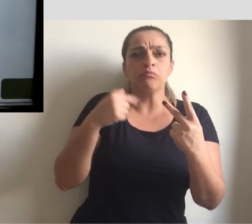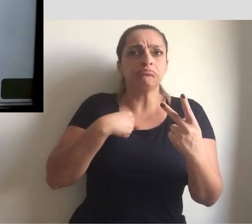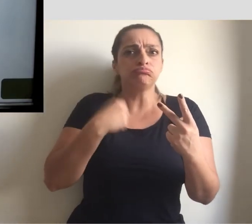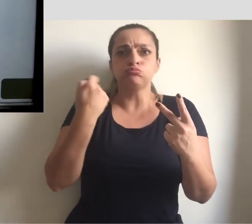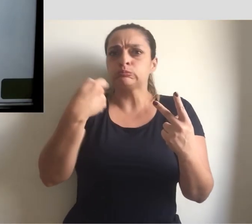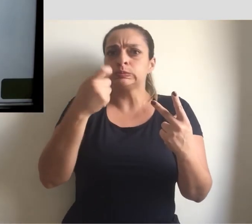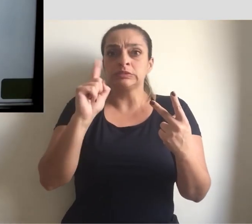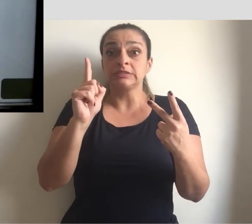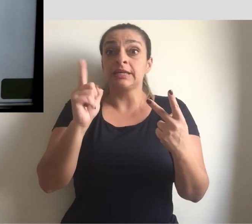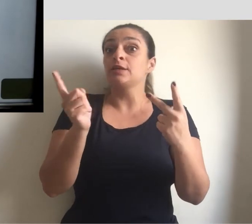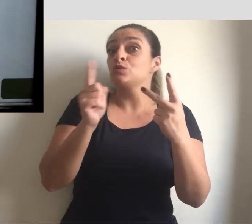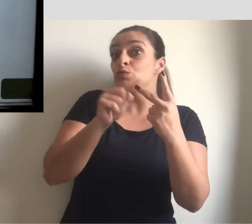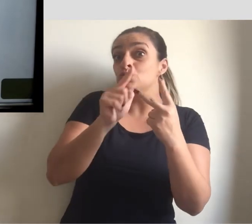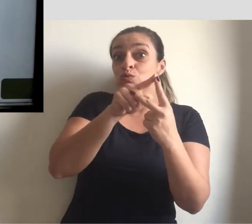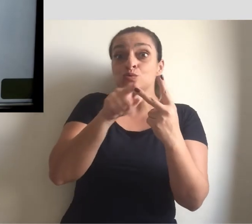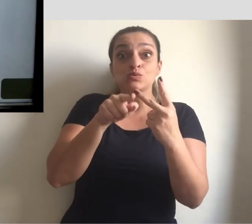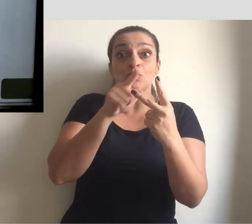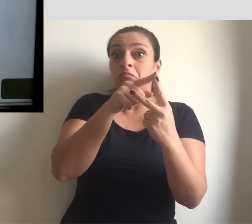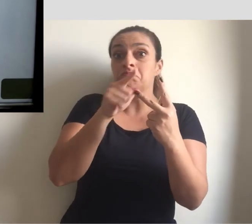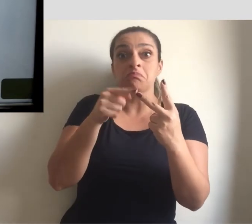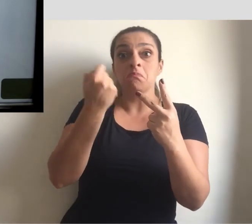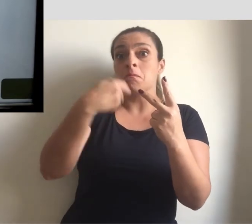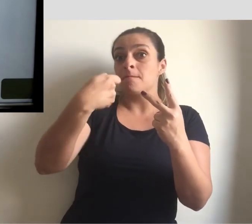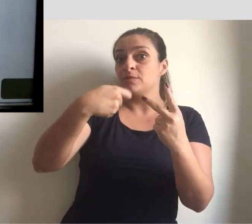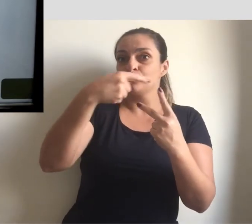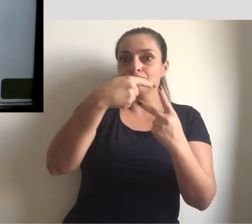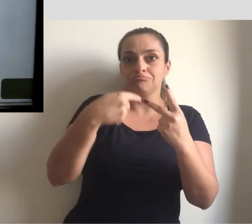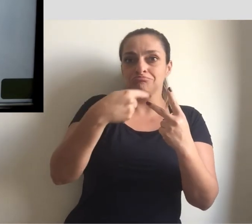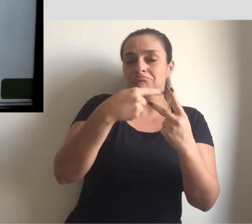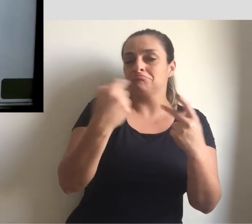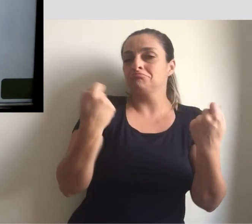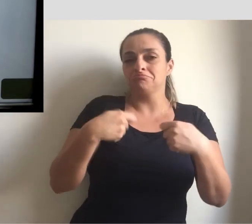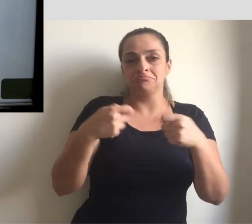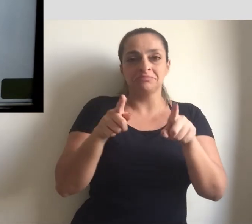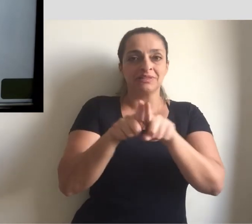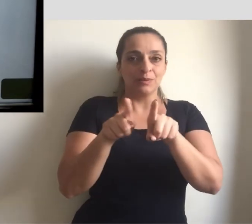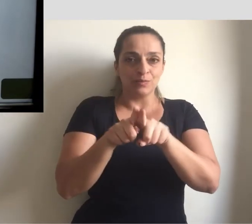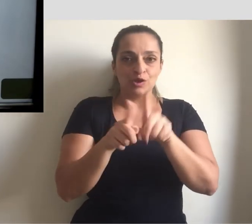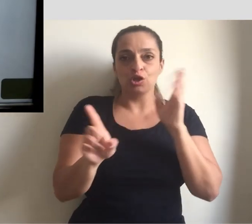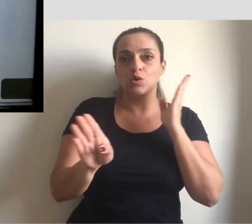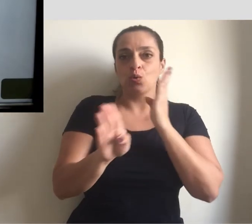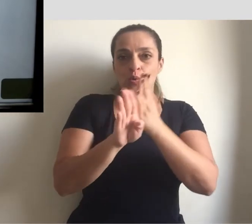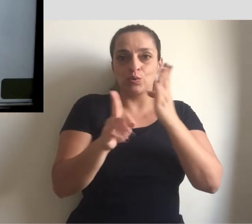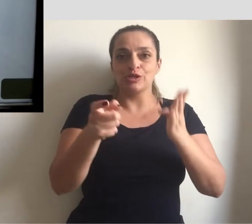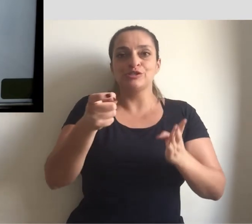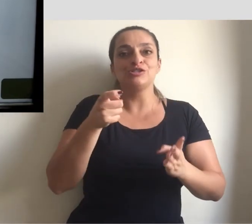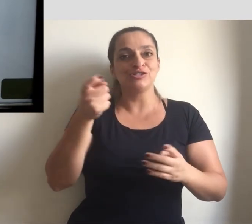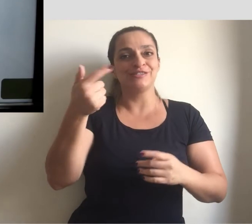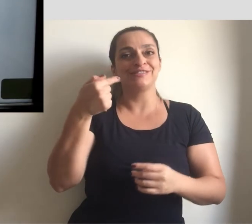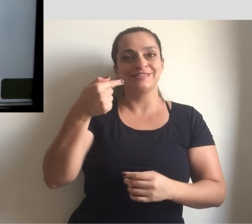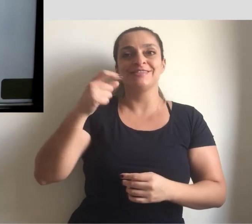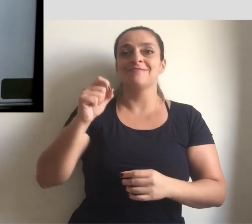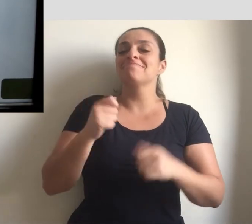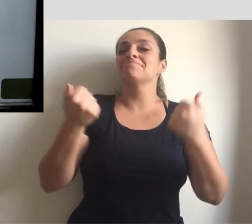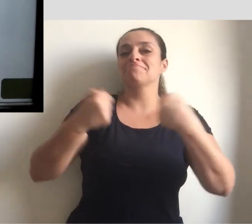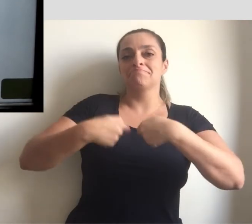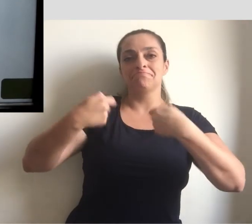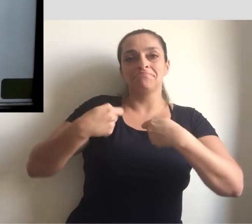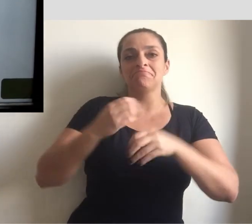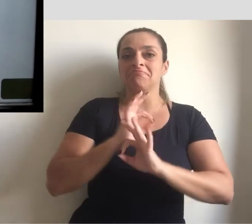nessa segunda. E vice-versa, eu não precisei da segunda informação para descobrir o valor de x na primeira